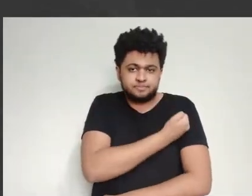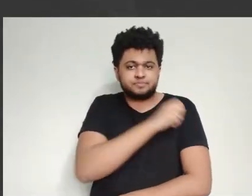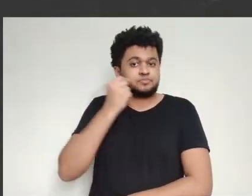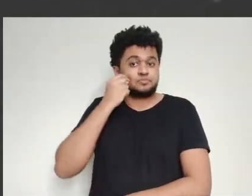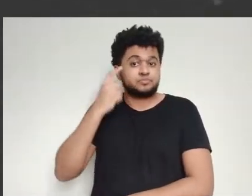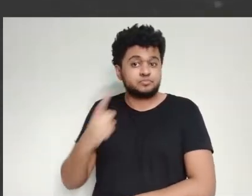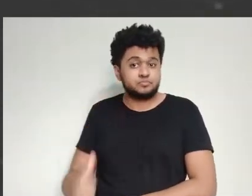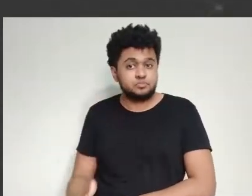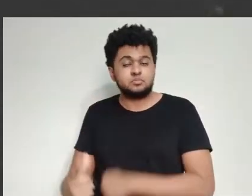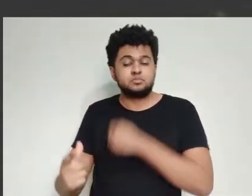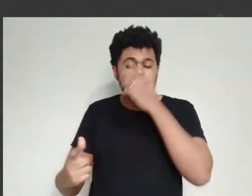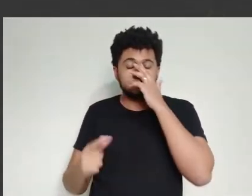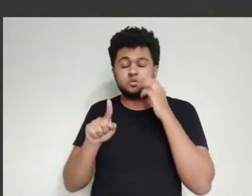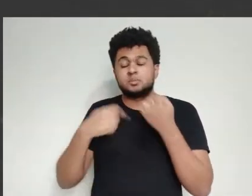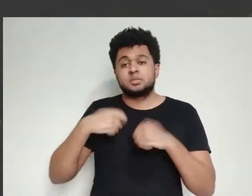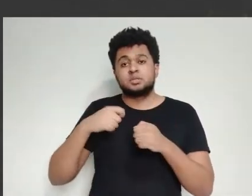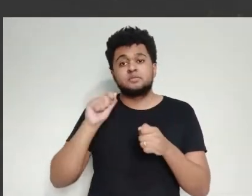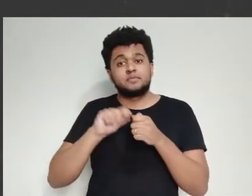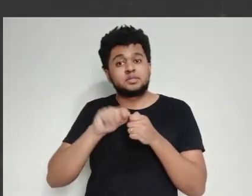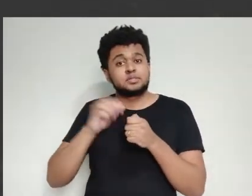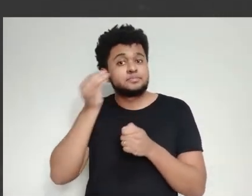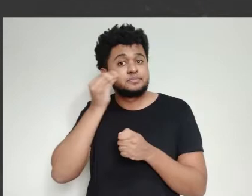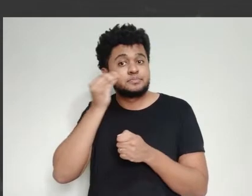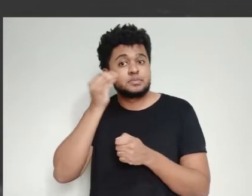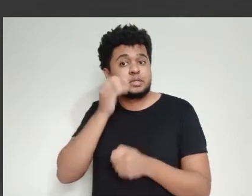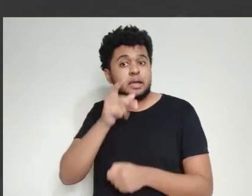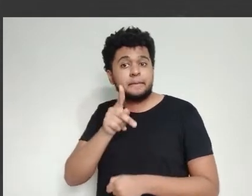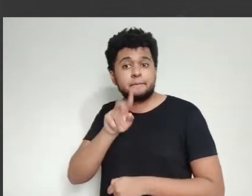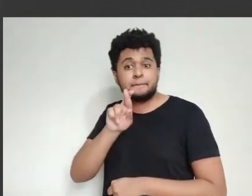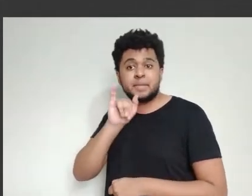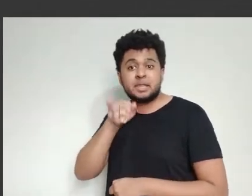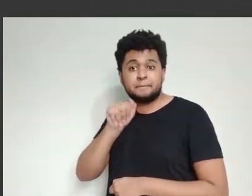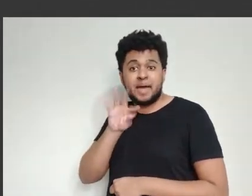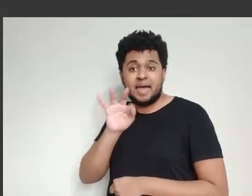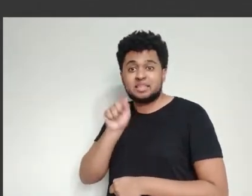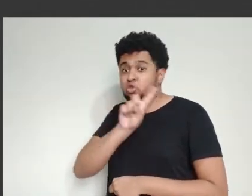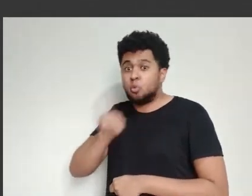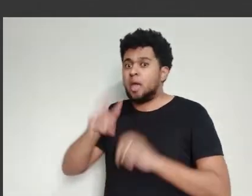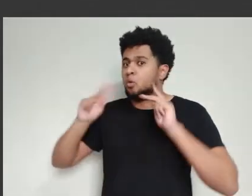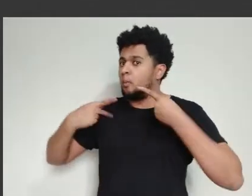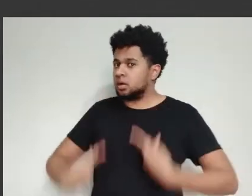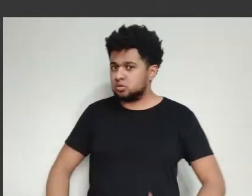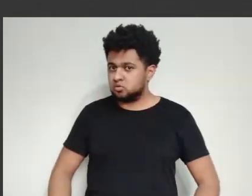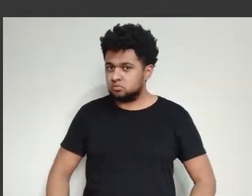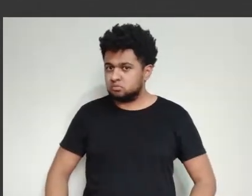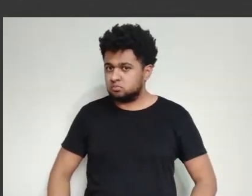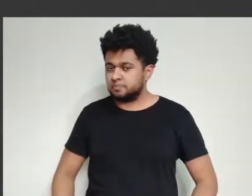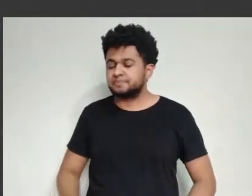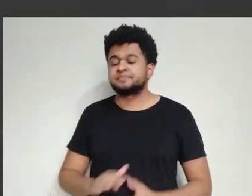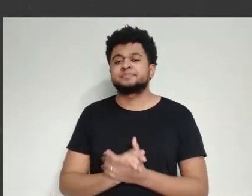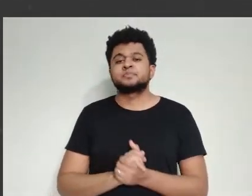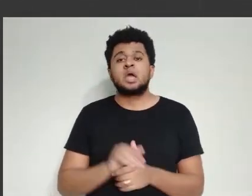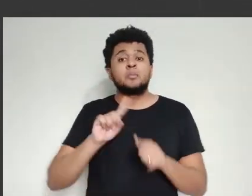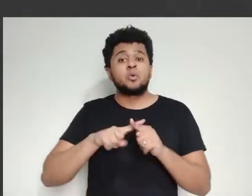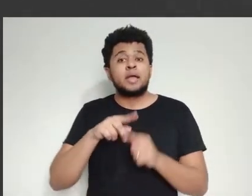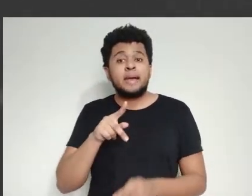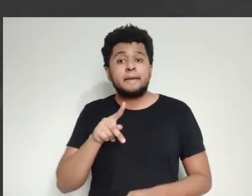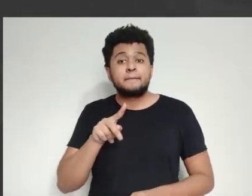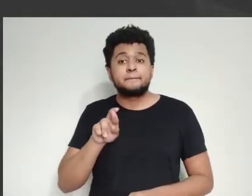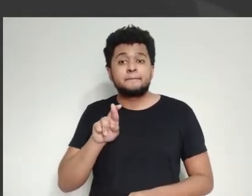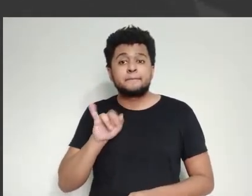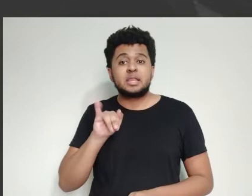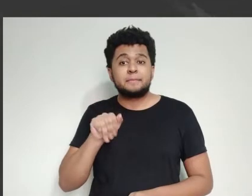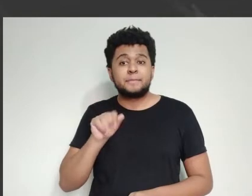O que foi que eu errei? Será que eu coloquei aqui muita proteína? Eu tenho que mudar a minha proteína? De repente, essa aqui eu tenho que